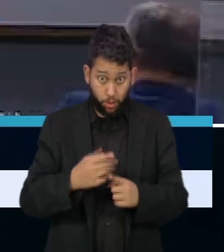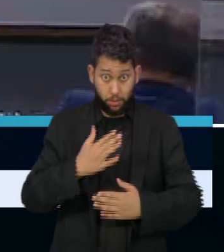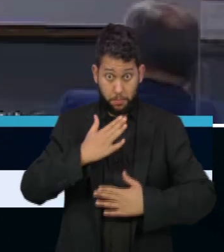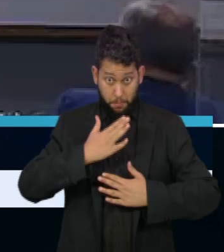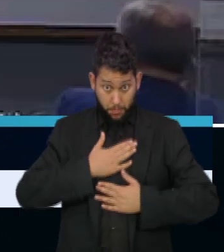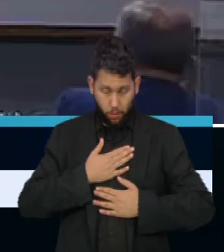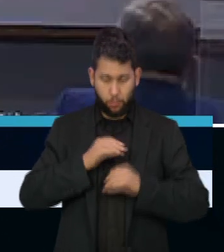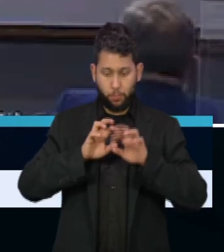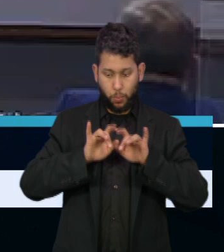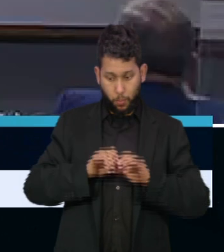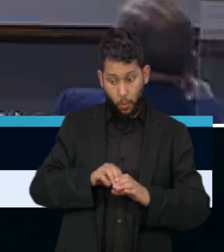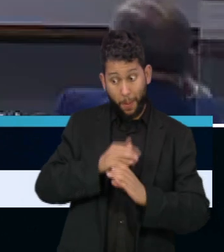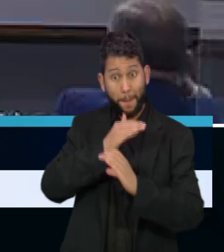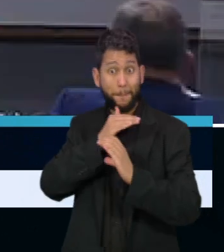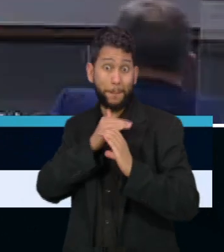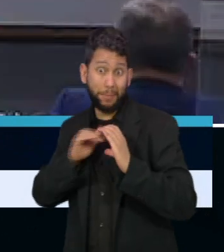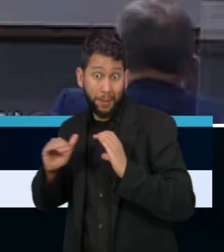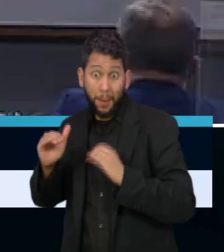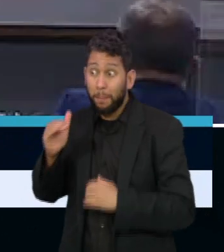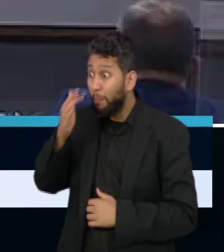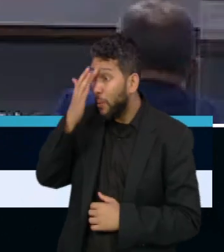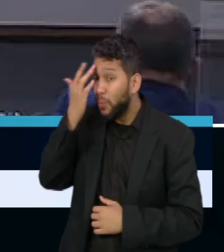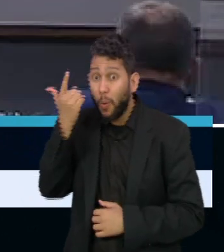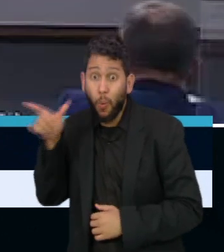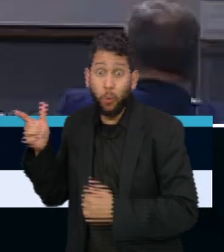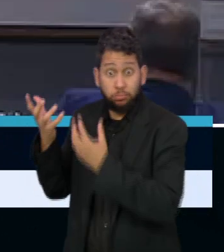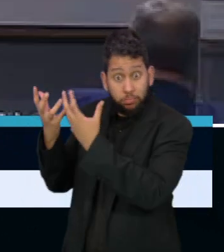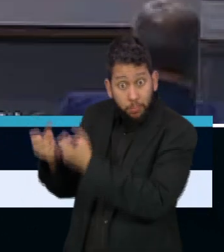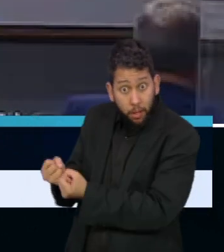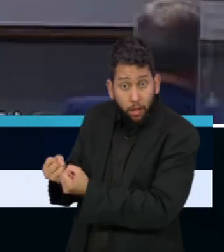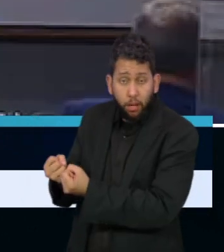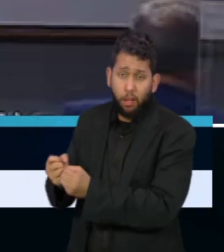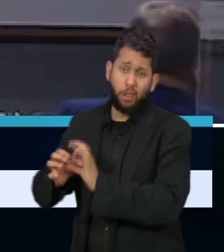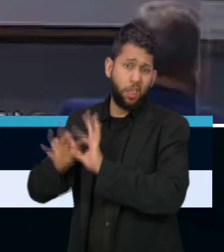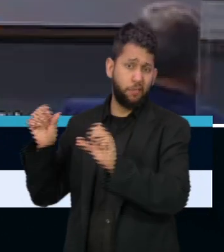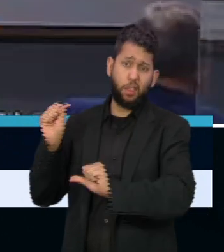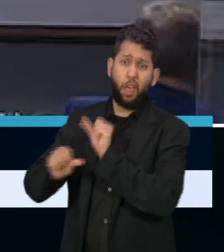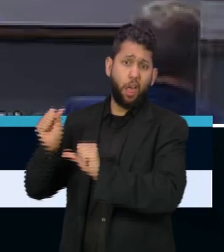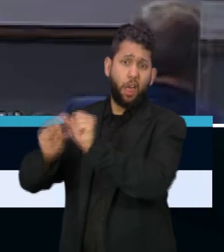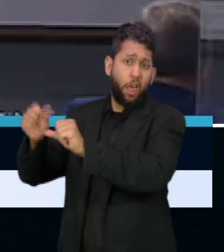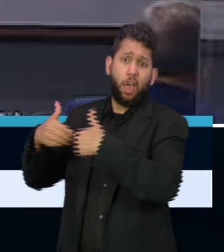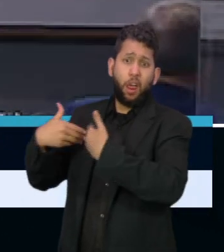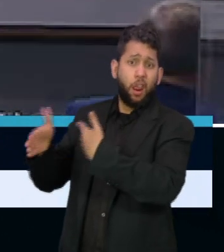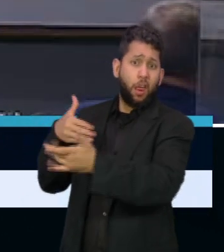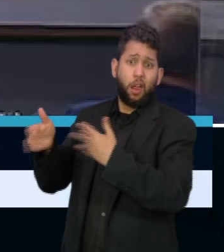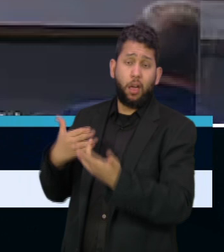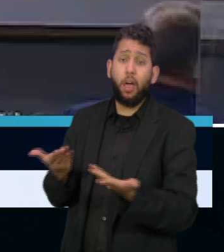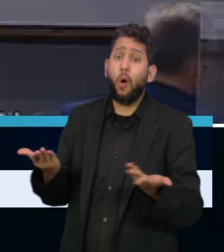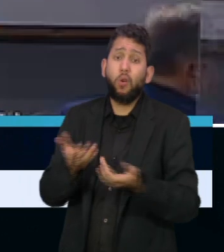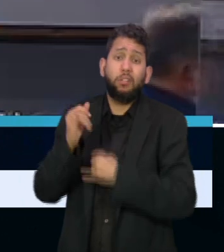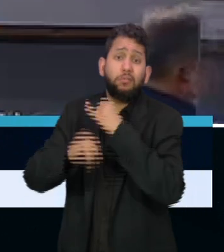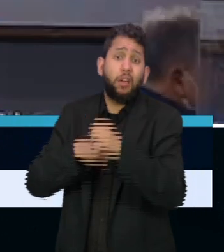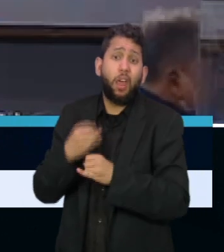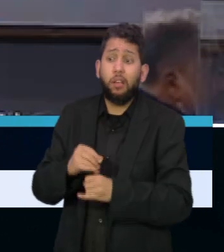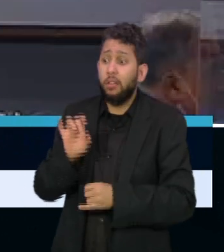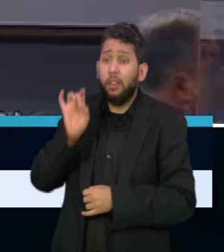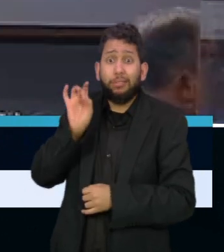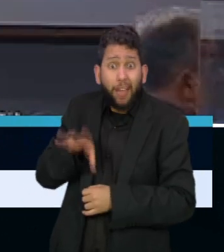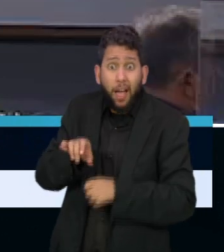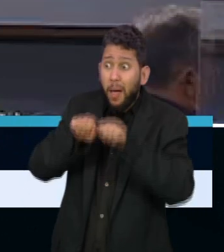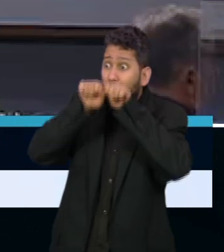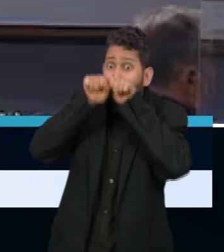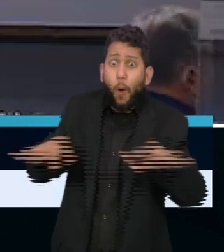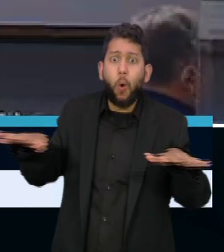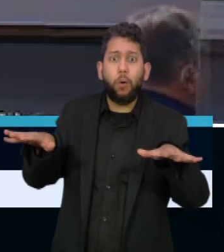arquivo cai na mão de outras pessoas, hoje em dia a internet tudo viraliza, tudo é compartilhado rapidamente.